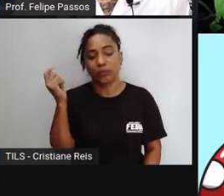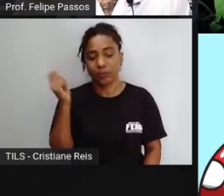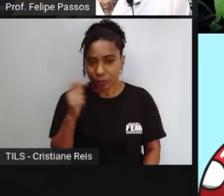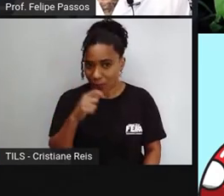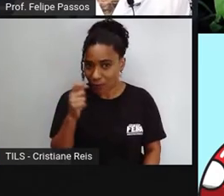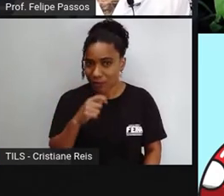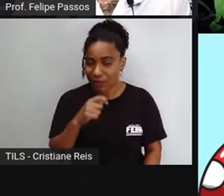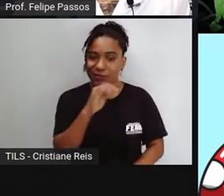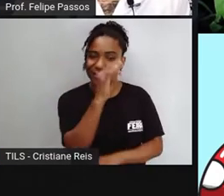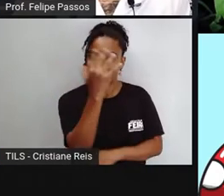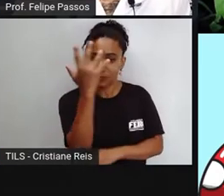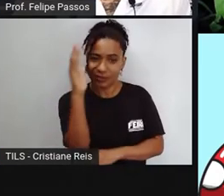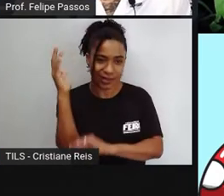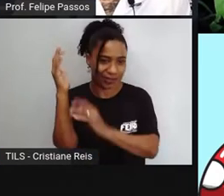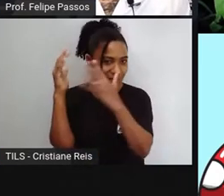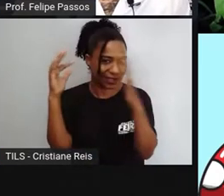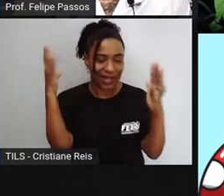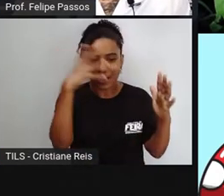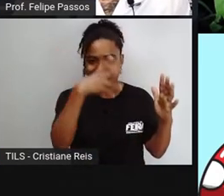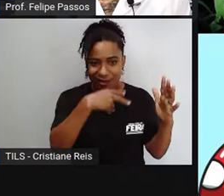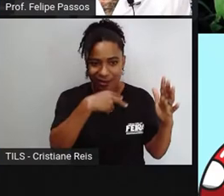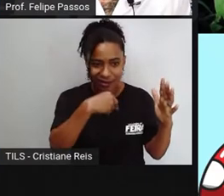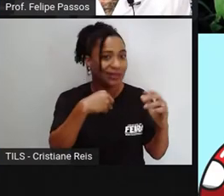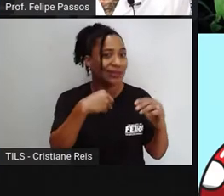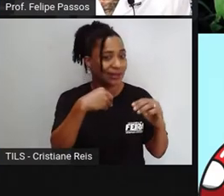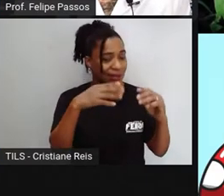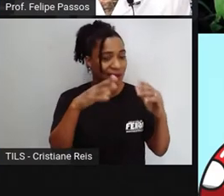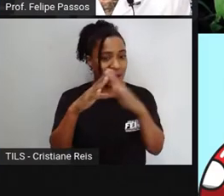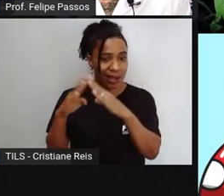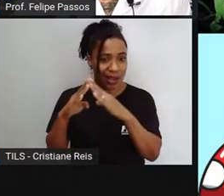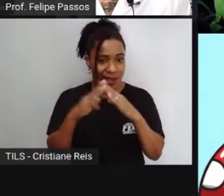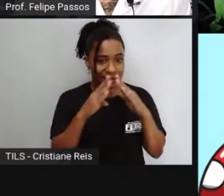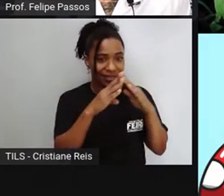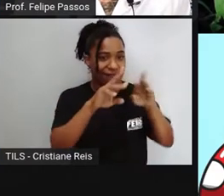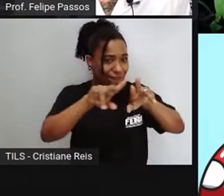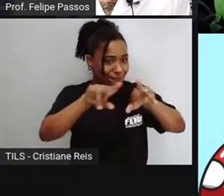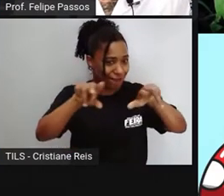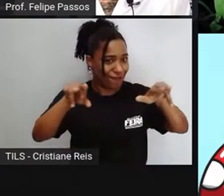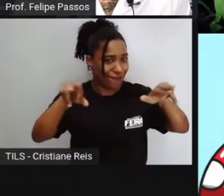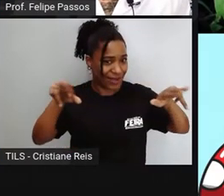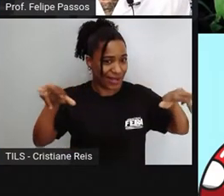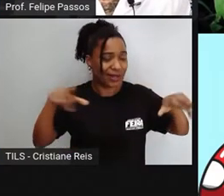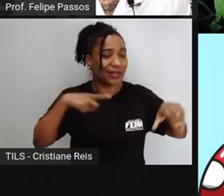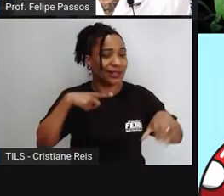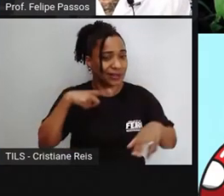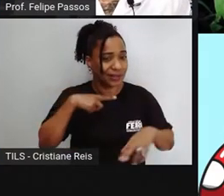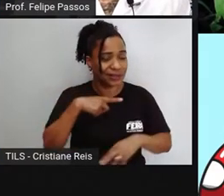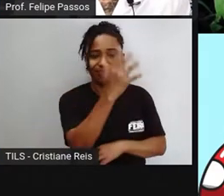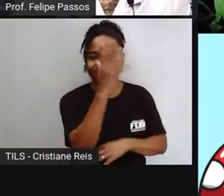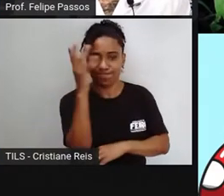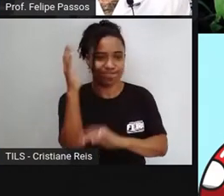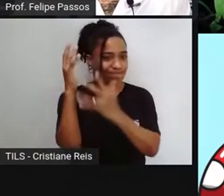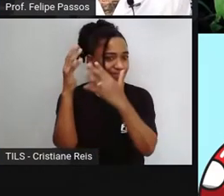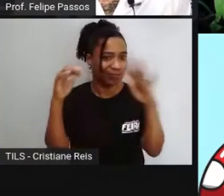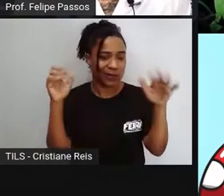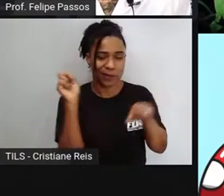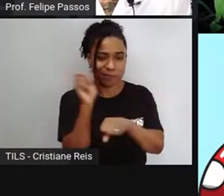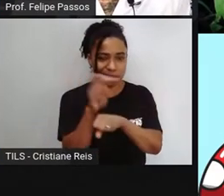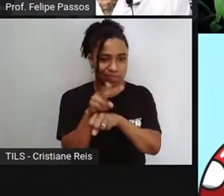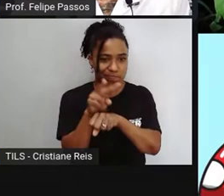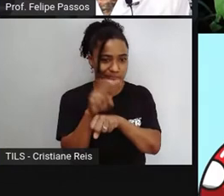bonita, muitas casas, tenha Comigo Ninguém Pode, e a gente tem que ter cuidado com ela, porque ela é venenosa.